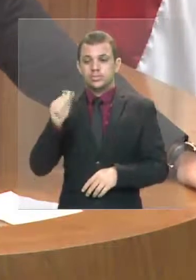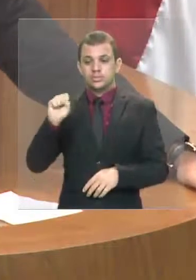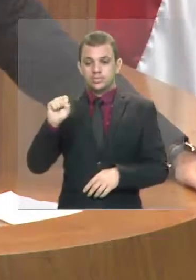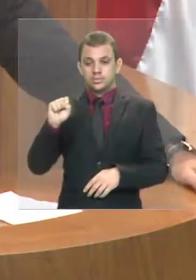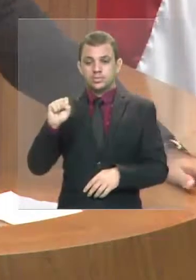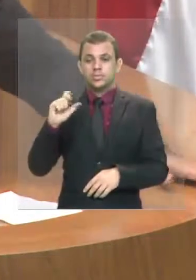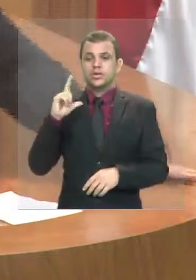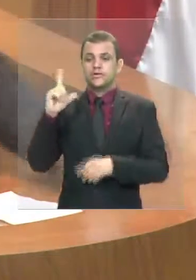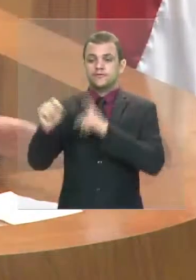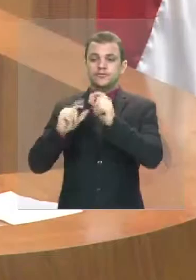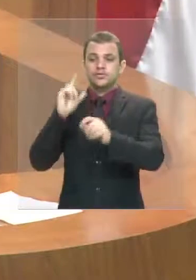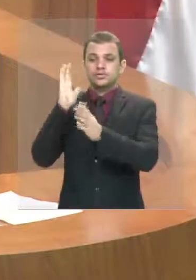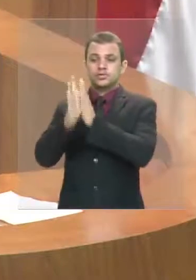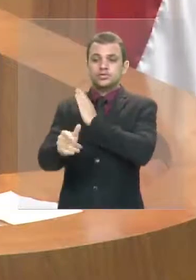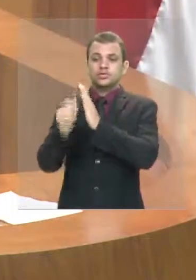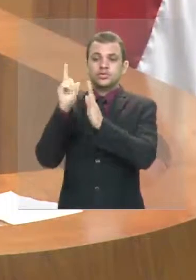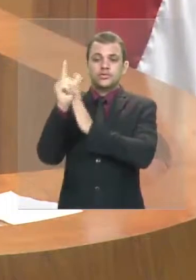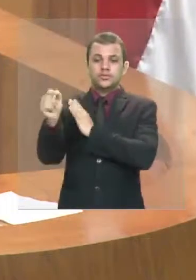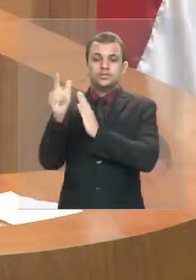permite uma parte? Para a V.